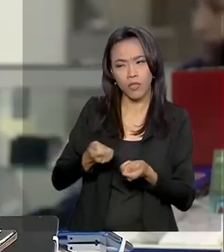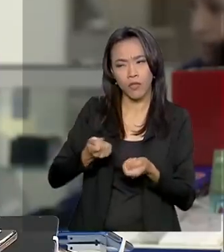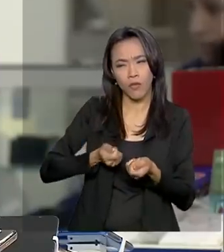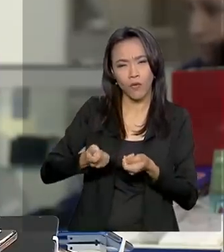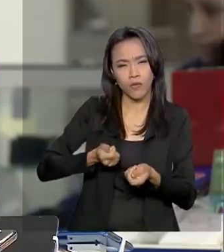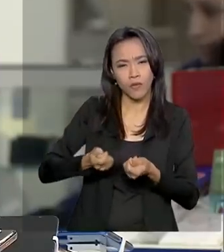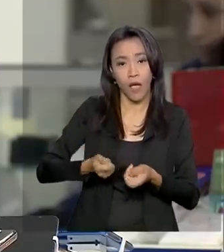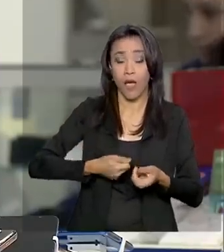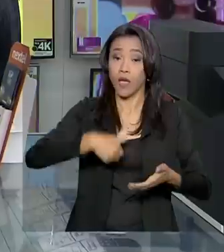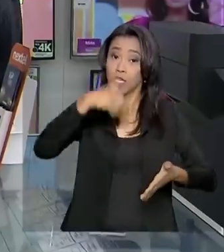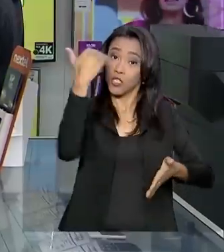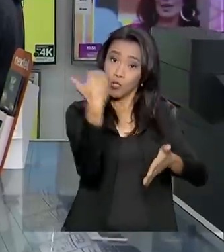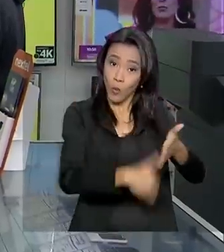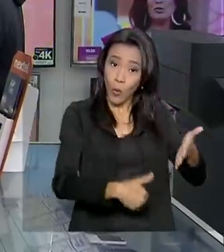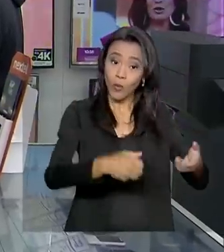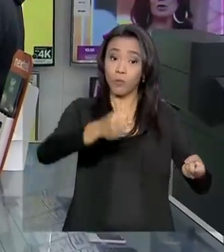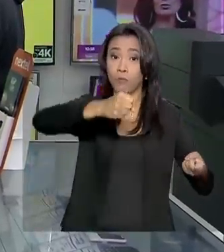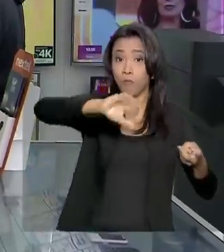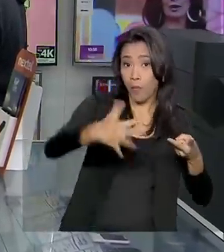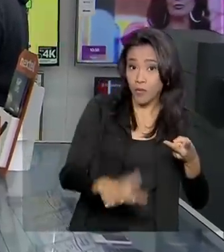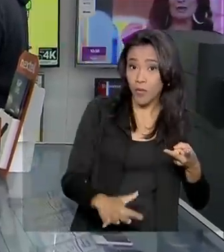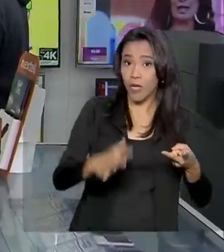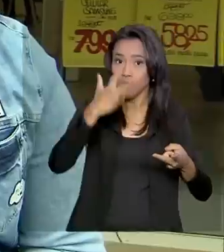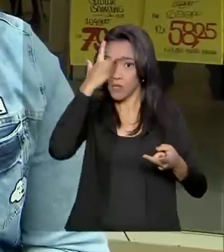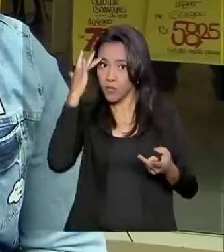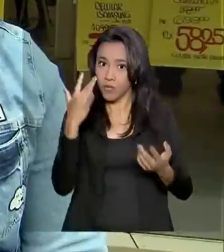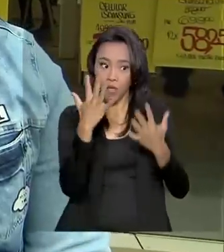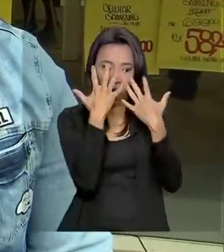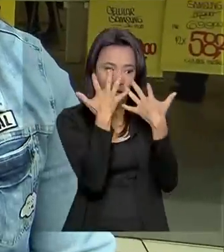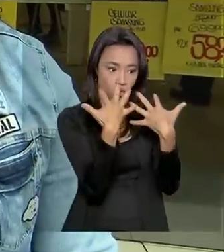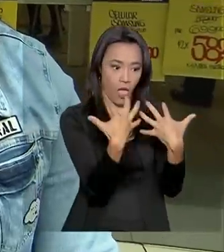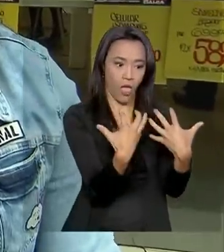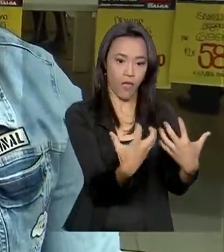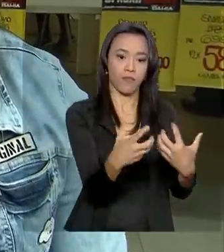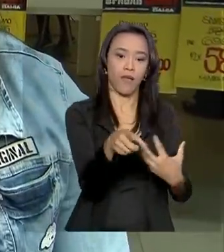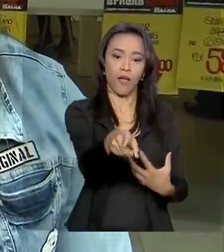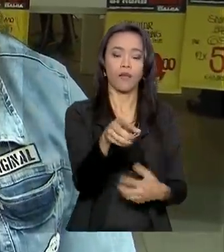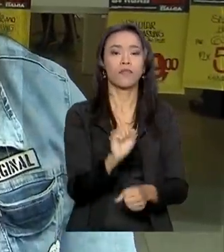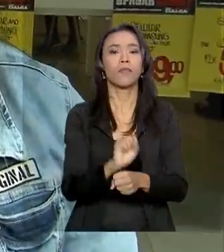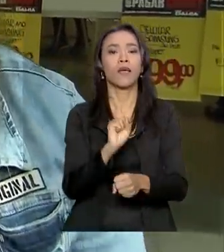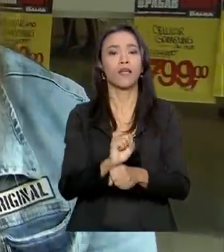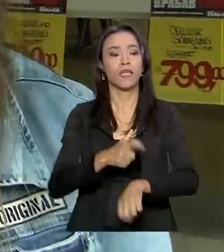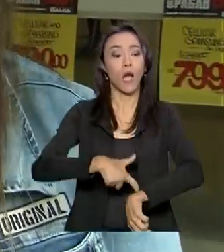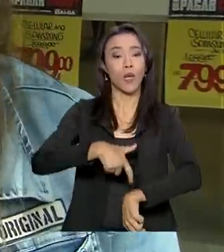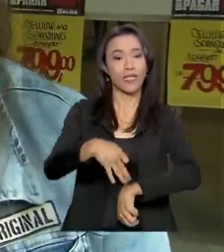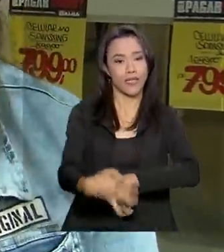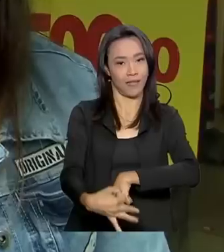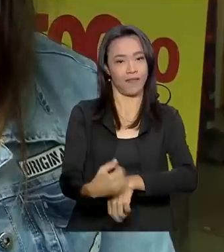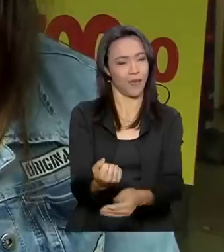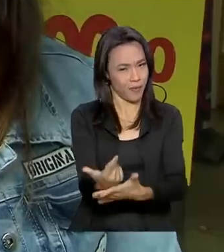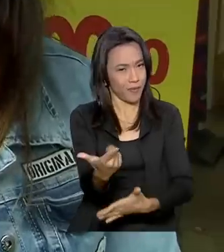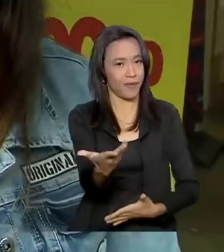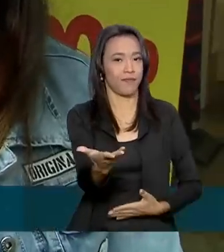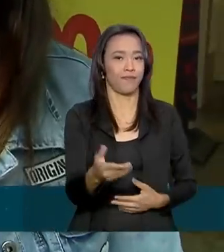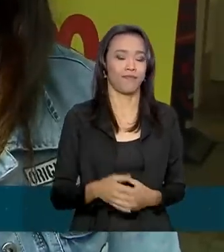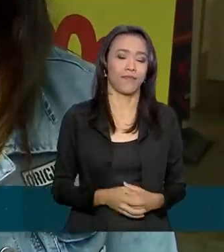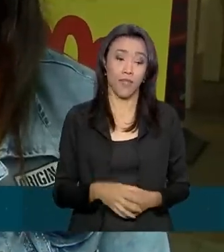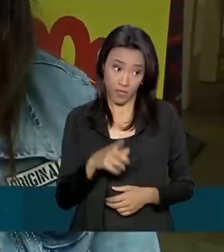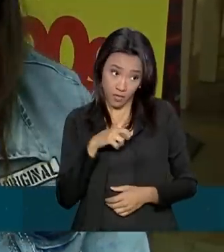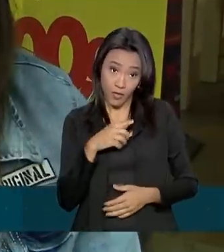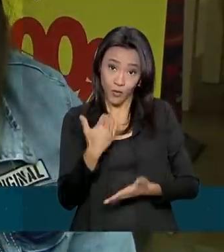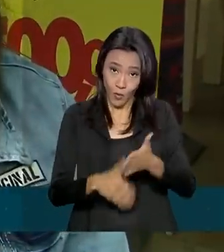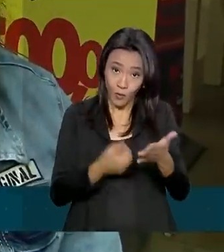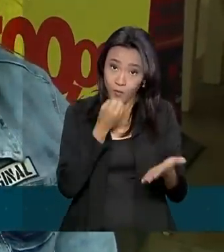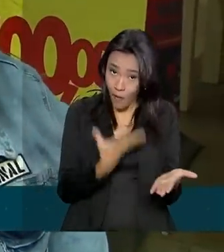Descontos e promoções atraem os consumidores. A Aline está esperando o melhor momento para comprar. Se tiver desconto